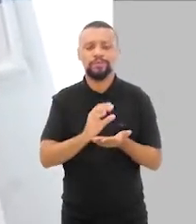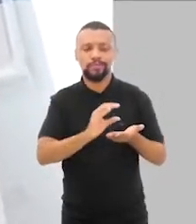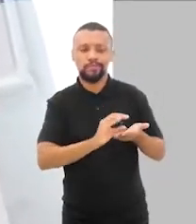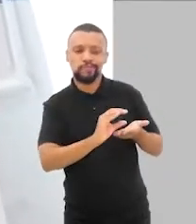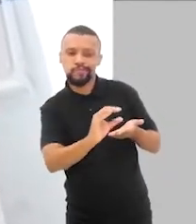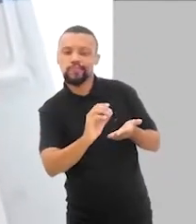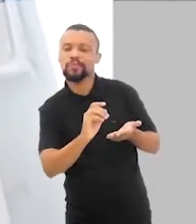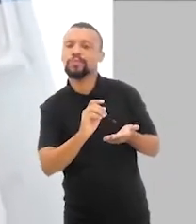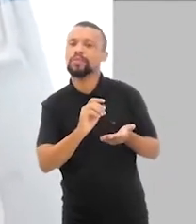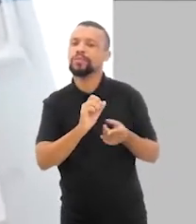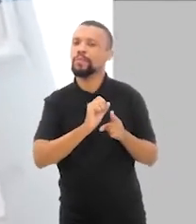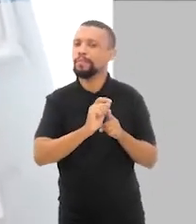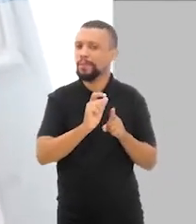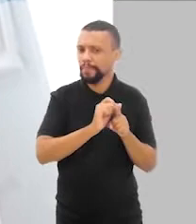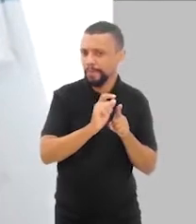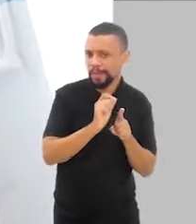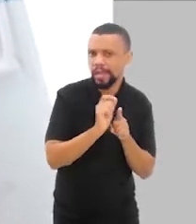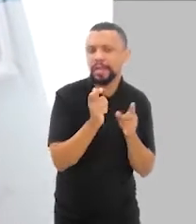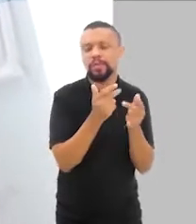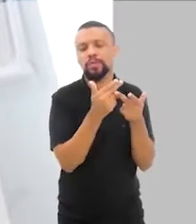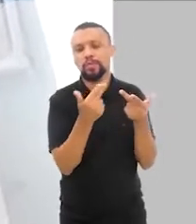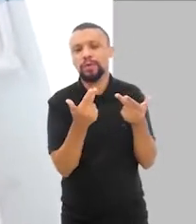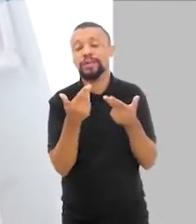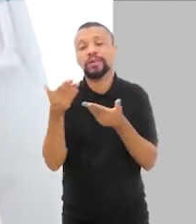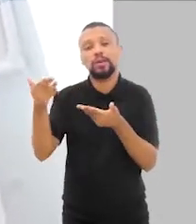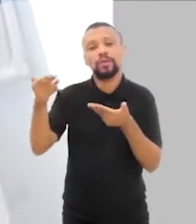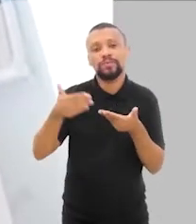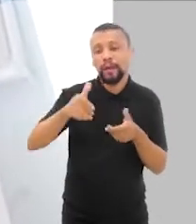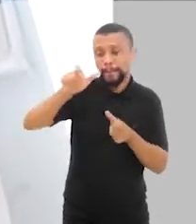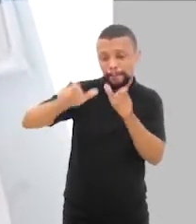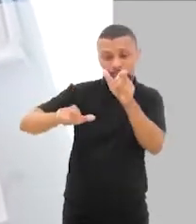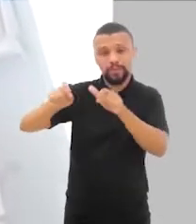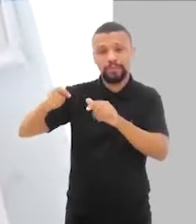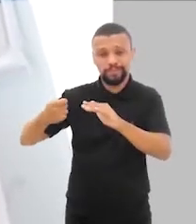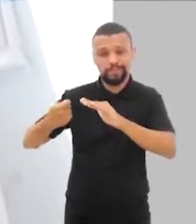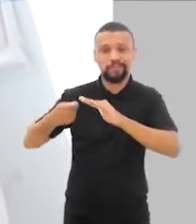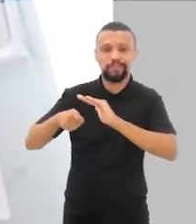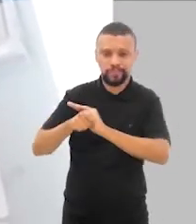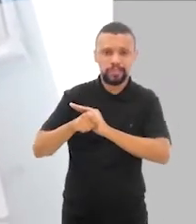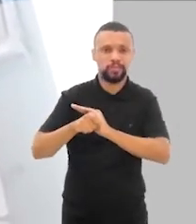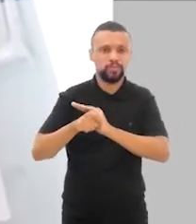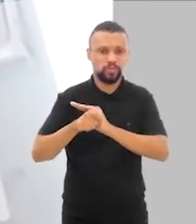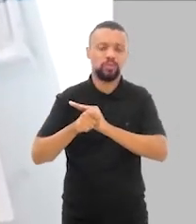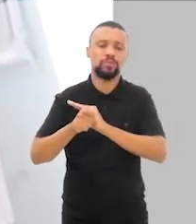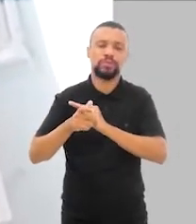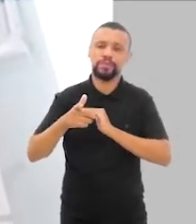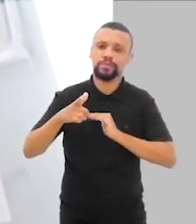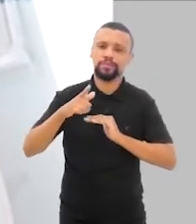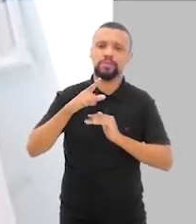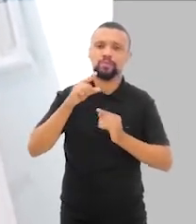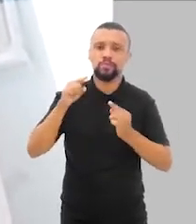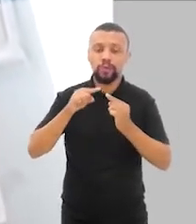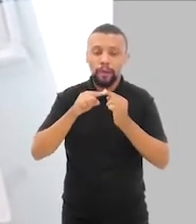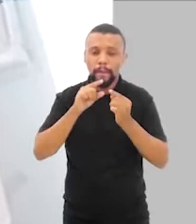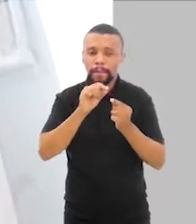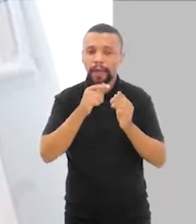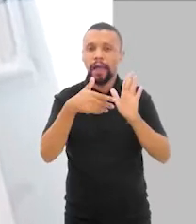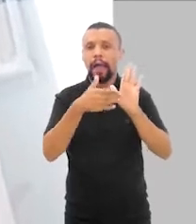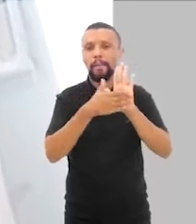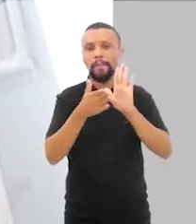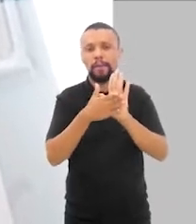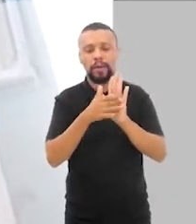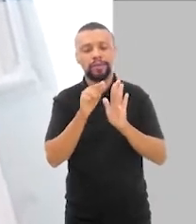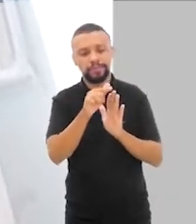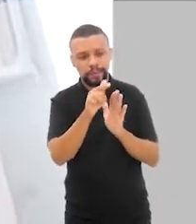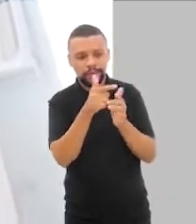linhas de financiamento, trazer investidores para apostarem